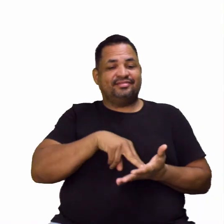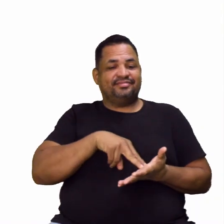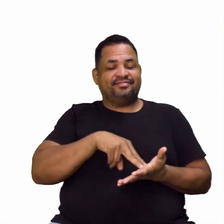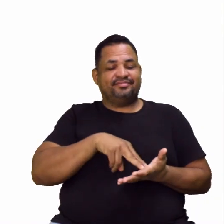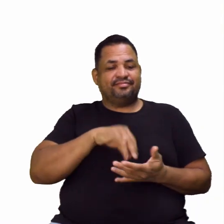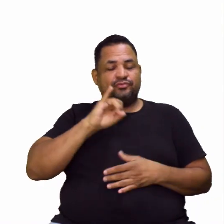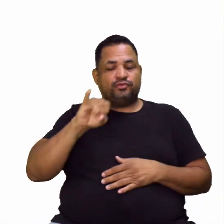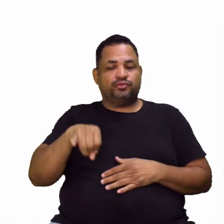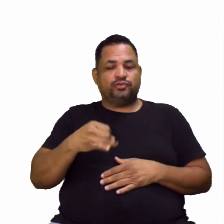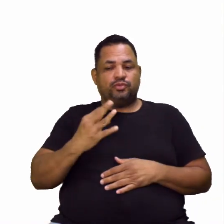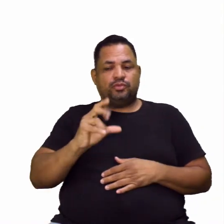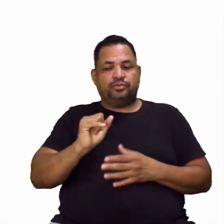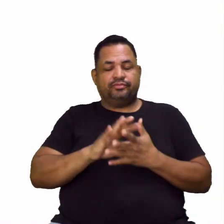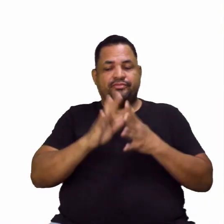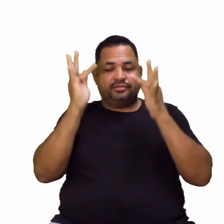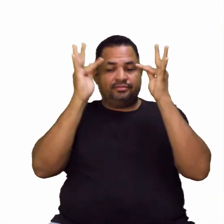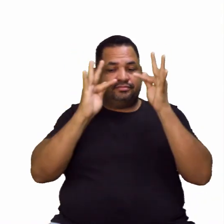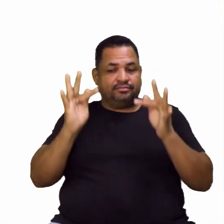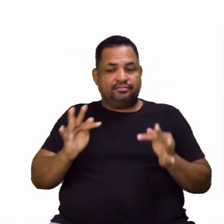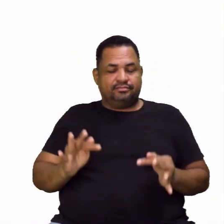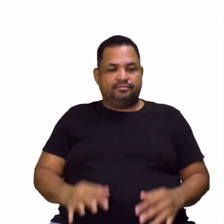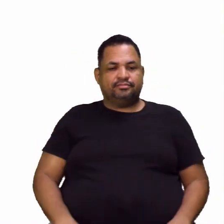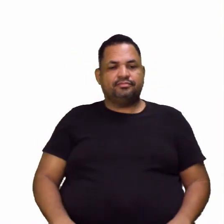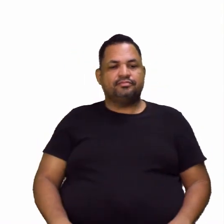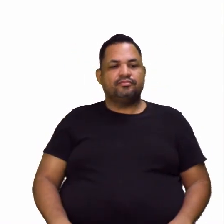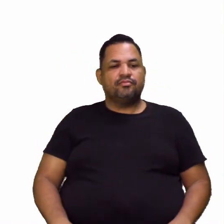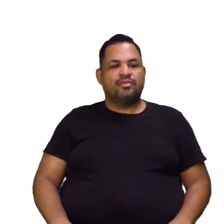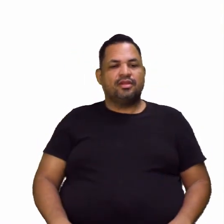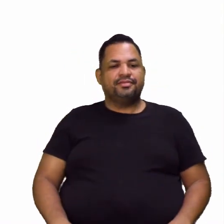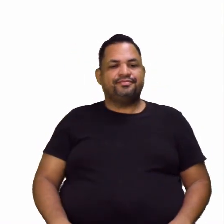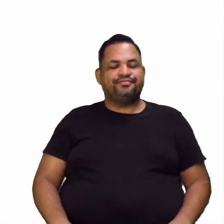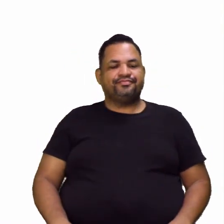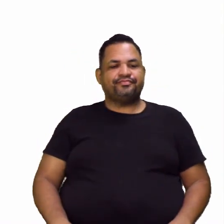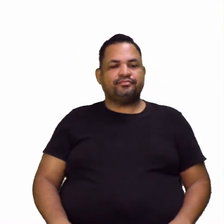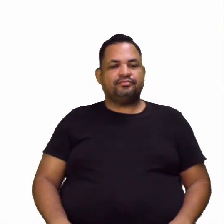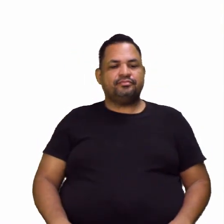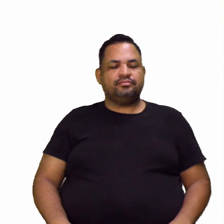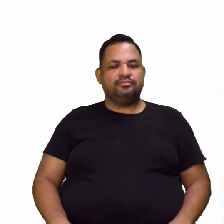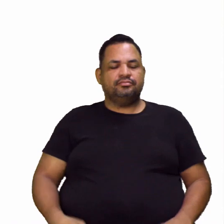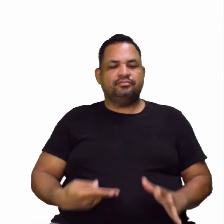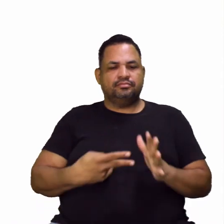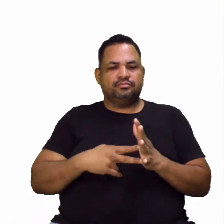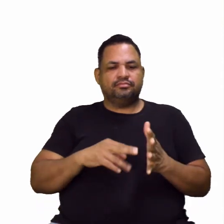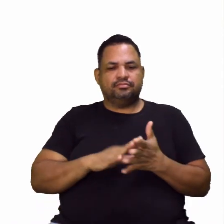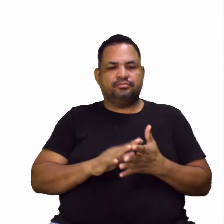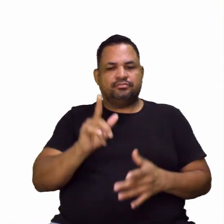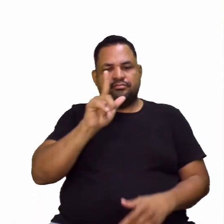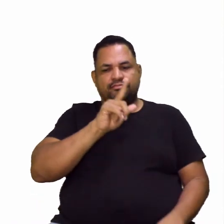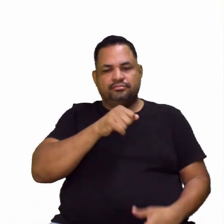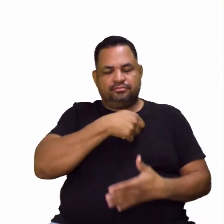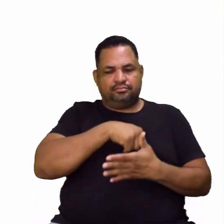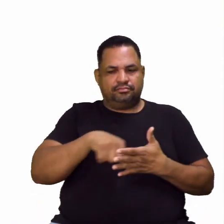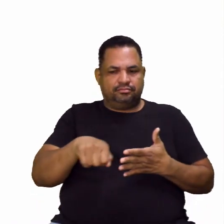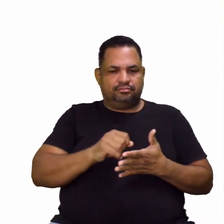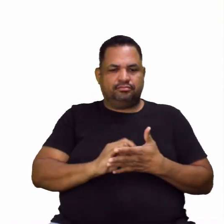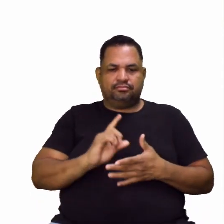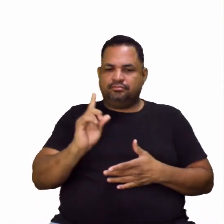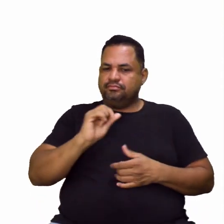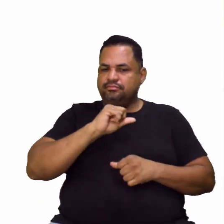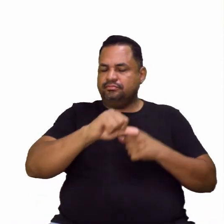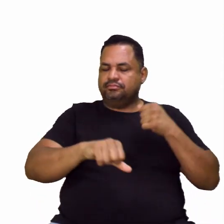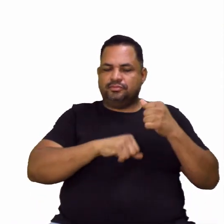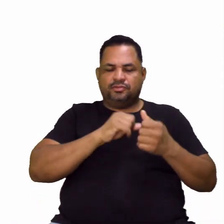João está feliz. Então, significação literal, tá bom? Não vai